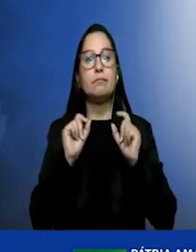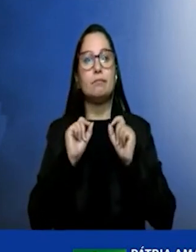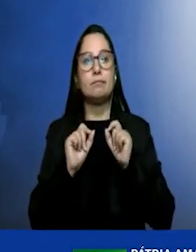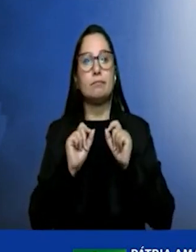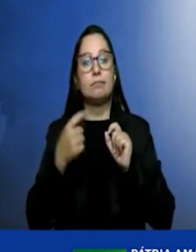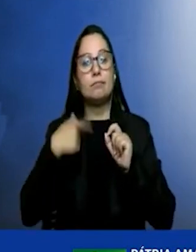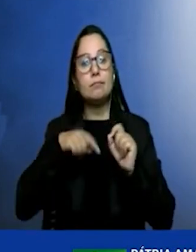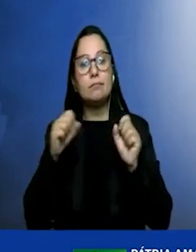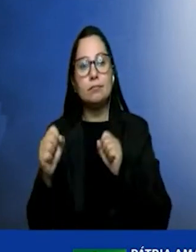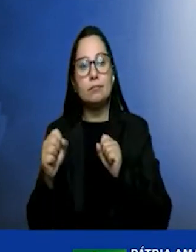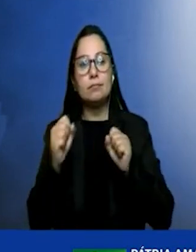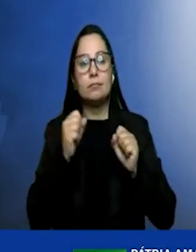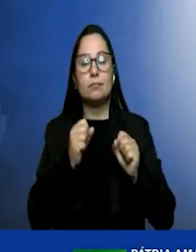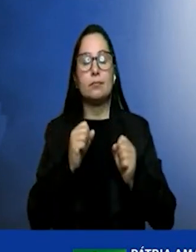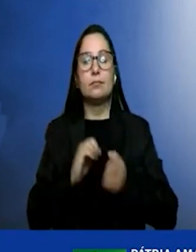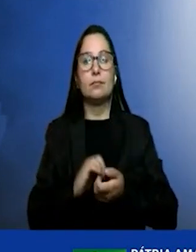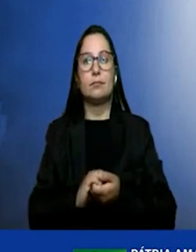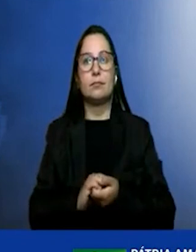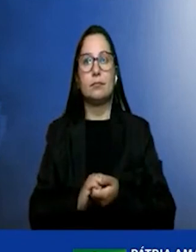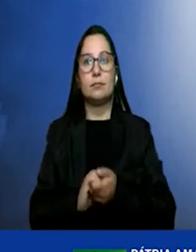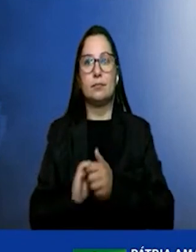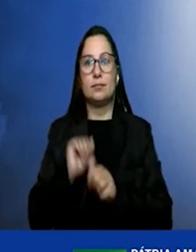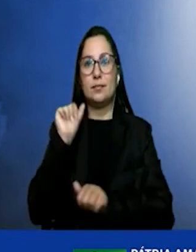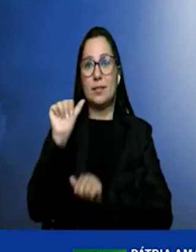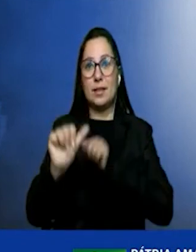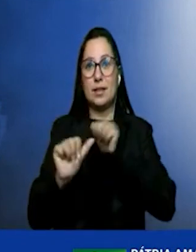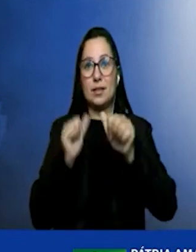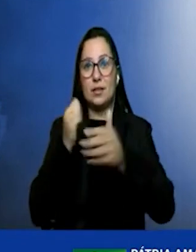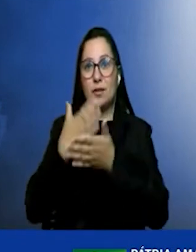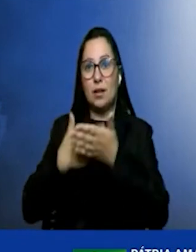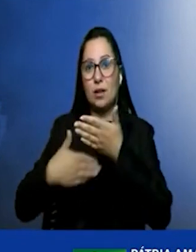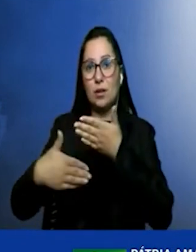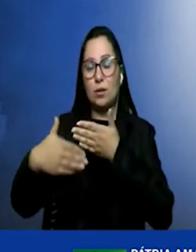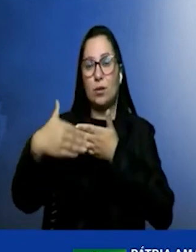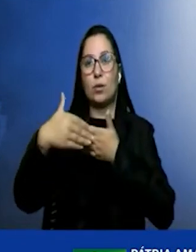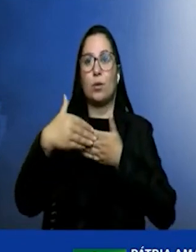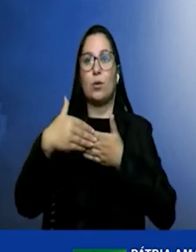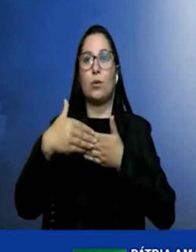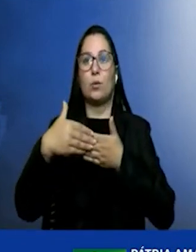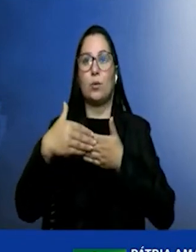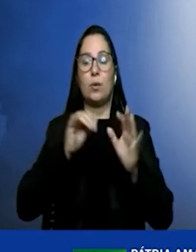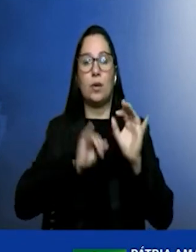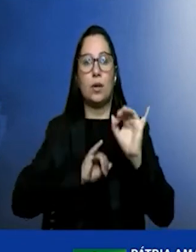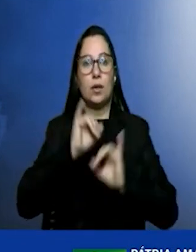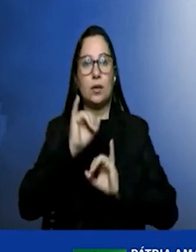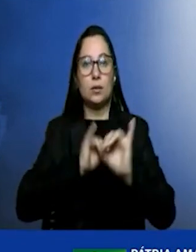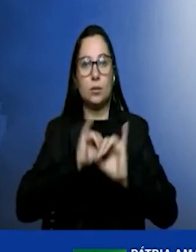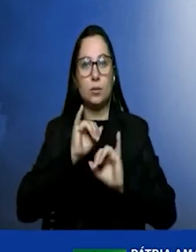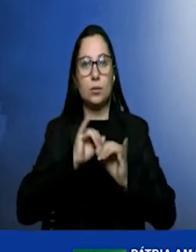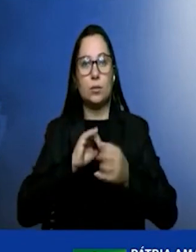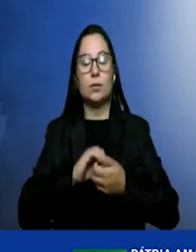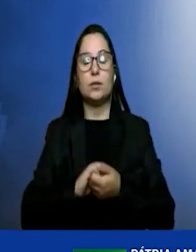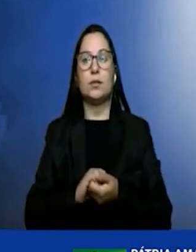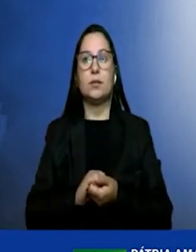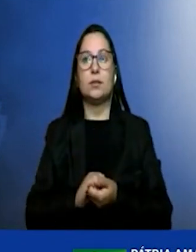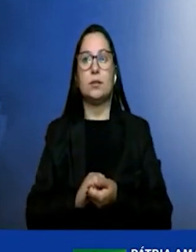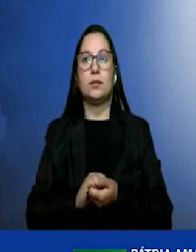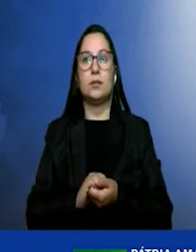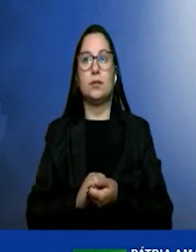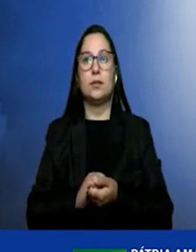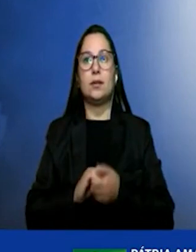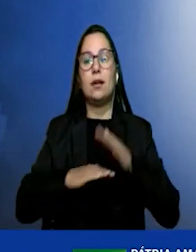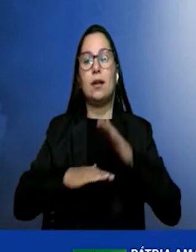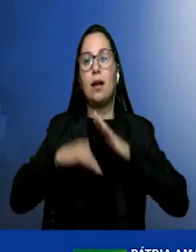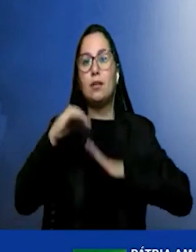transformar toda a nossa indústria, as nossas atividades em